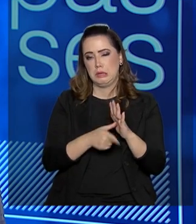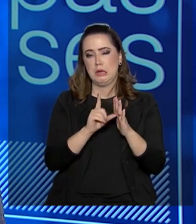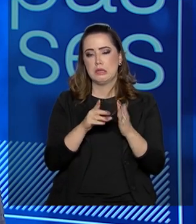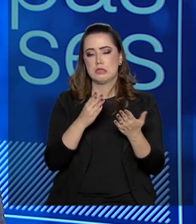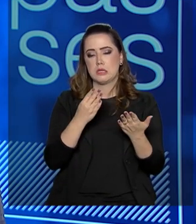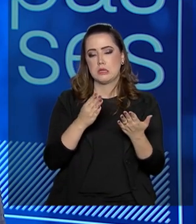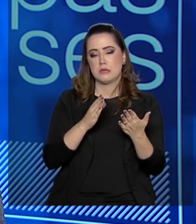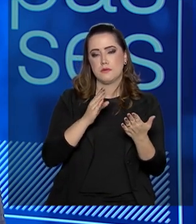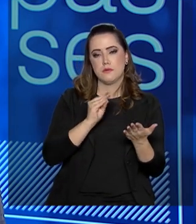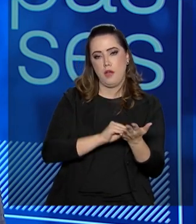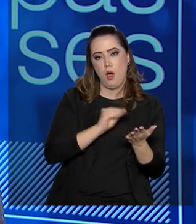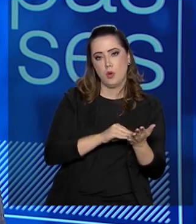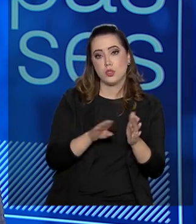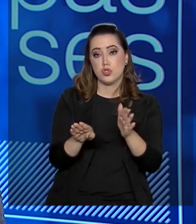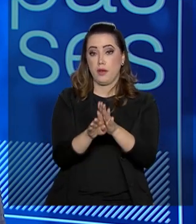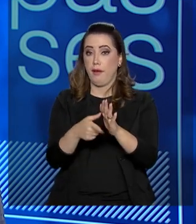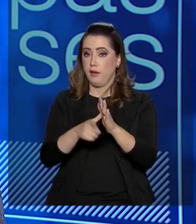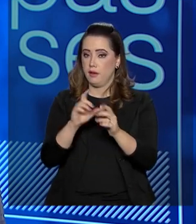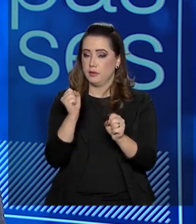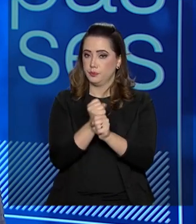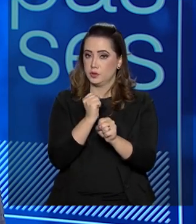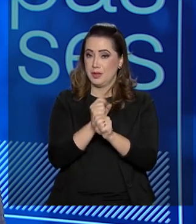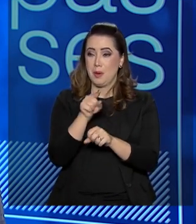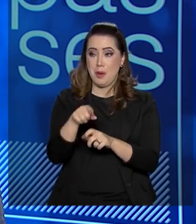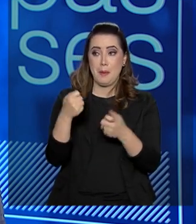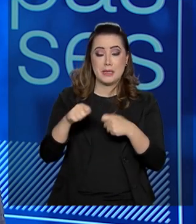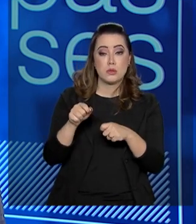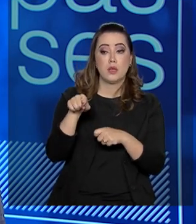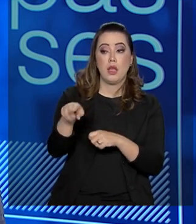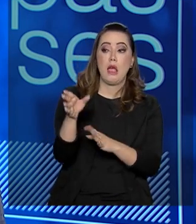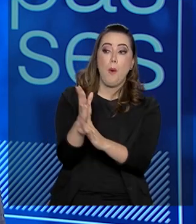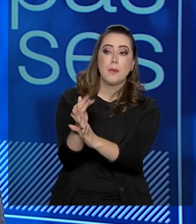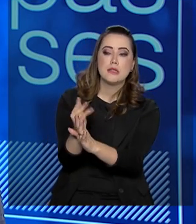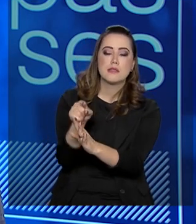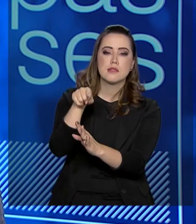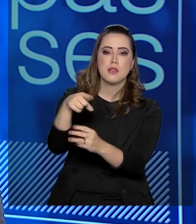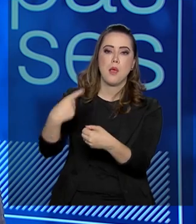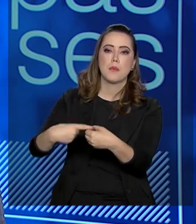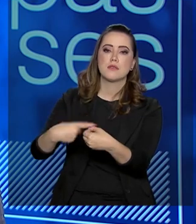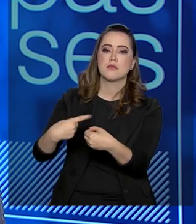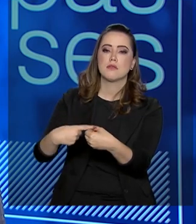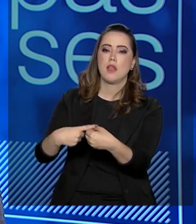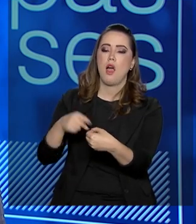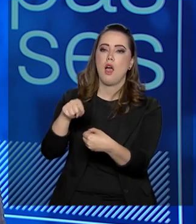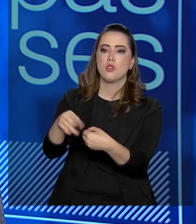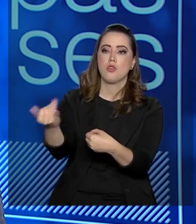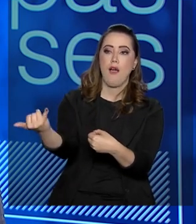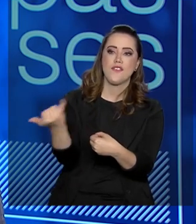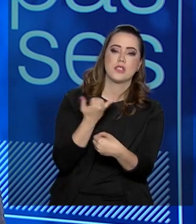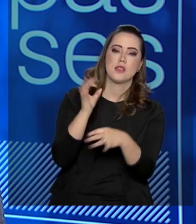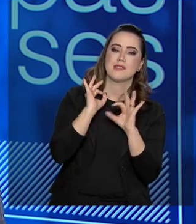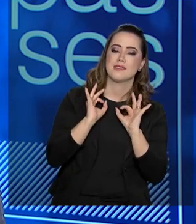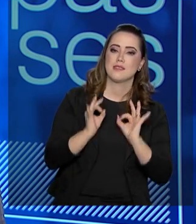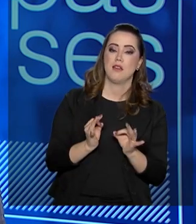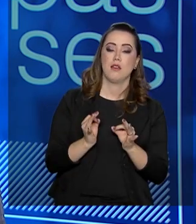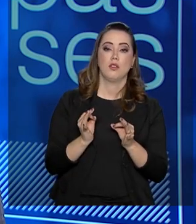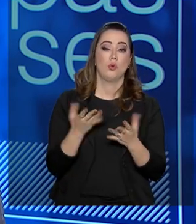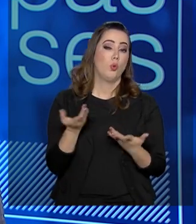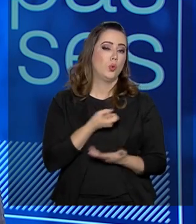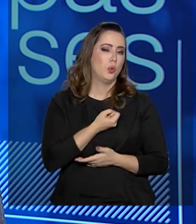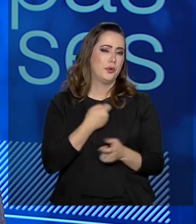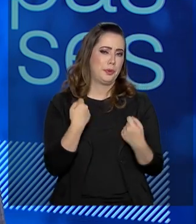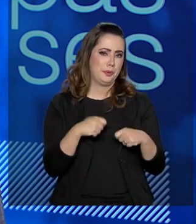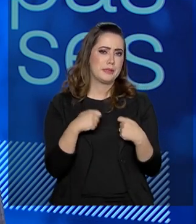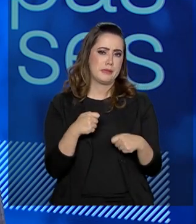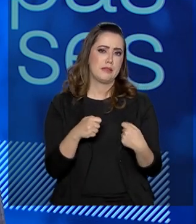Precisamos que os municípios nos informem corretamente qual será a sua demanda para o ano eletivo